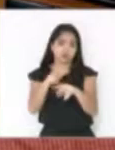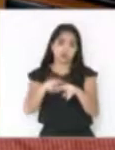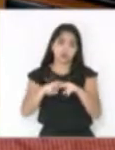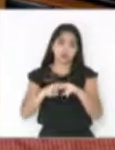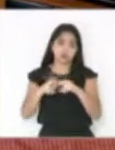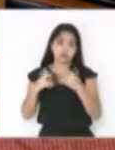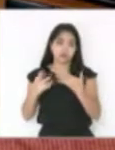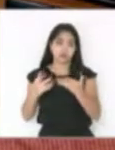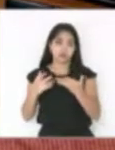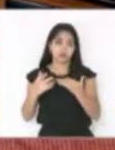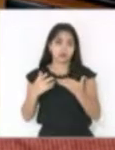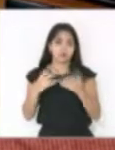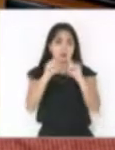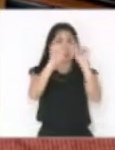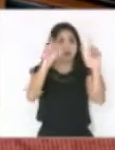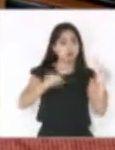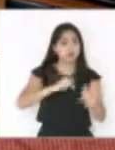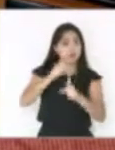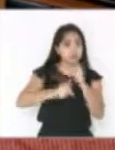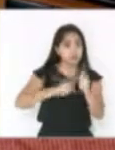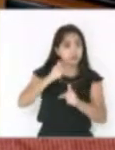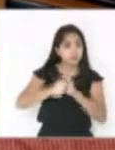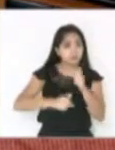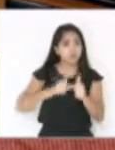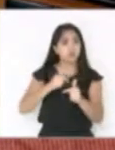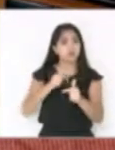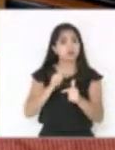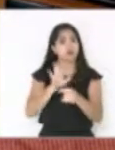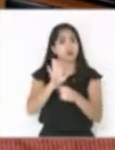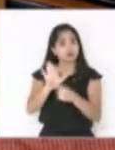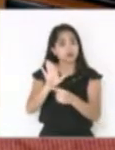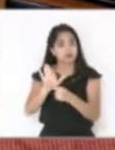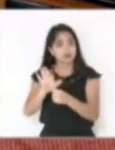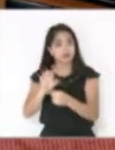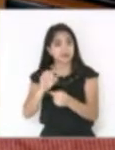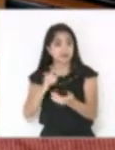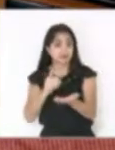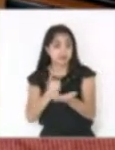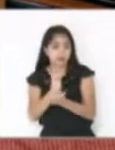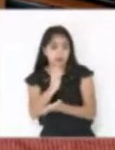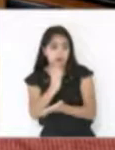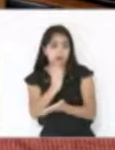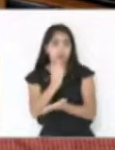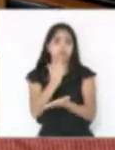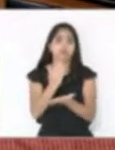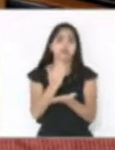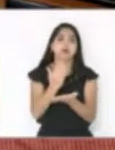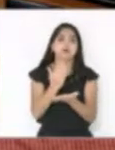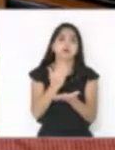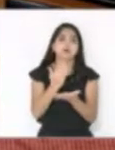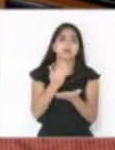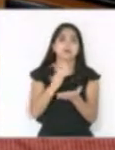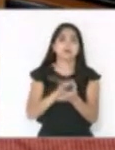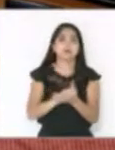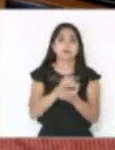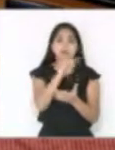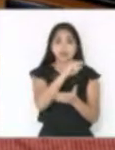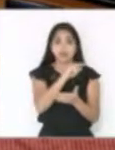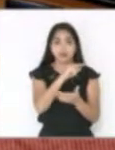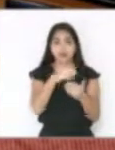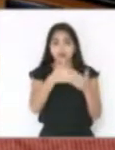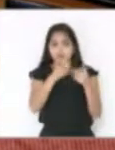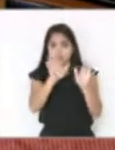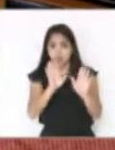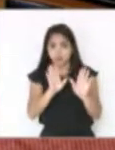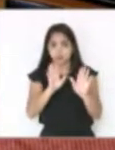até teria uma justificativa se tivesse aprovação, abertura da oncologia lá no